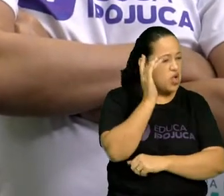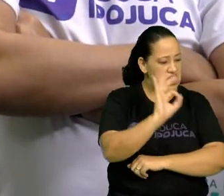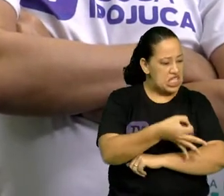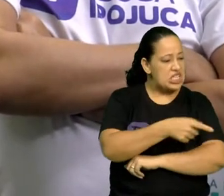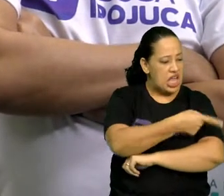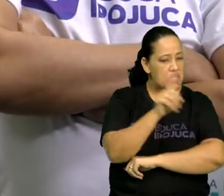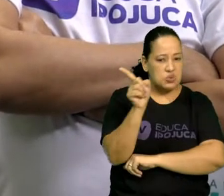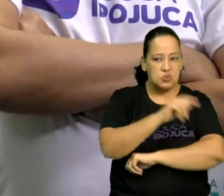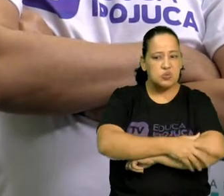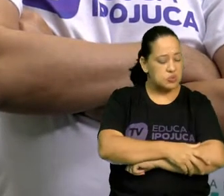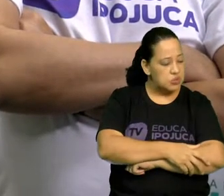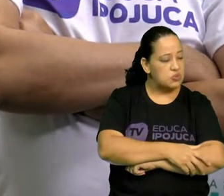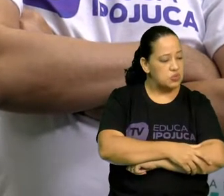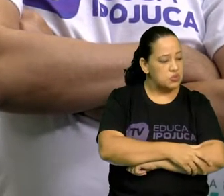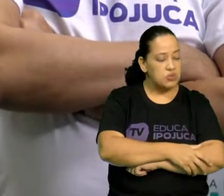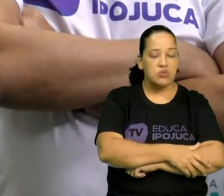mesmo?